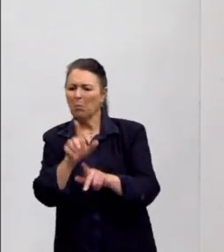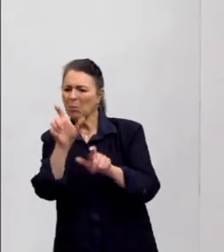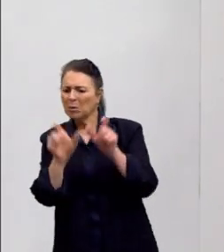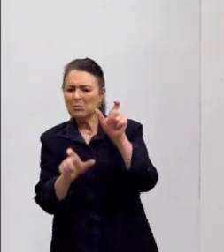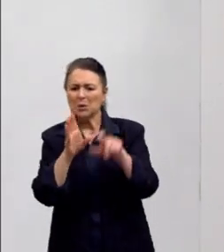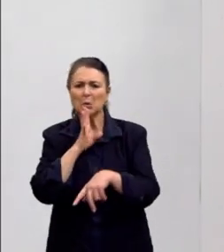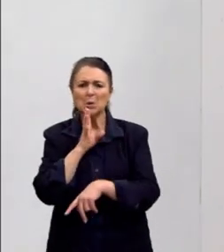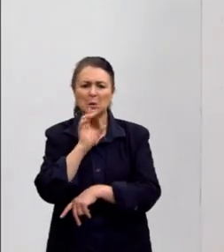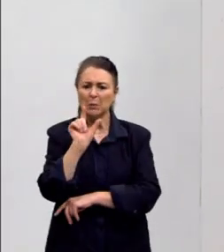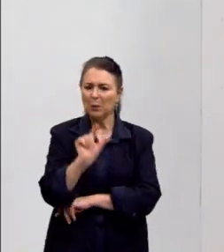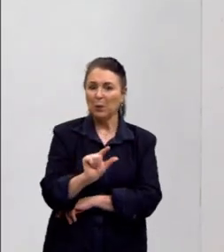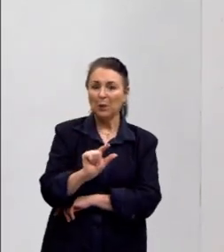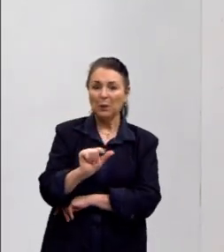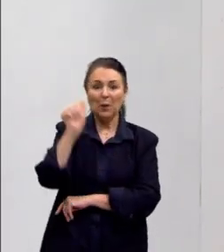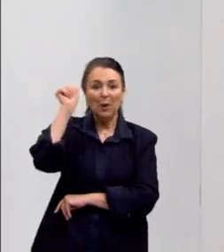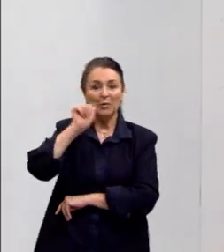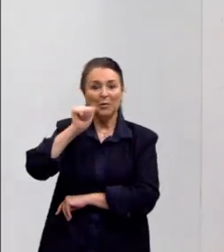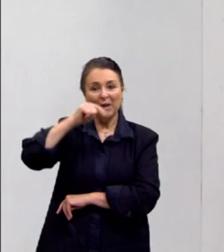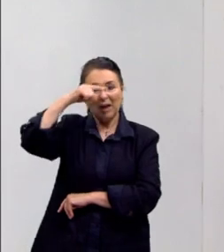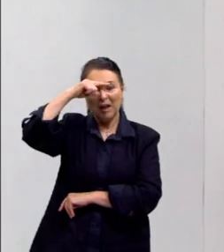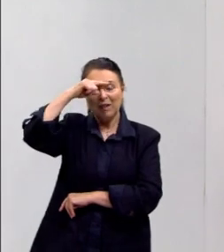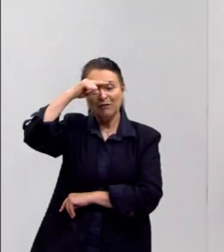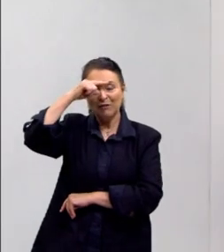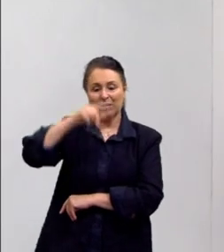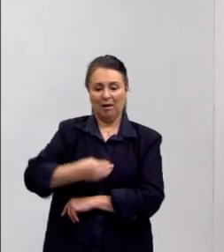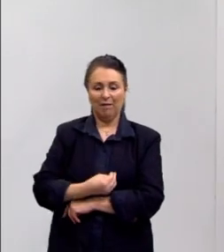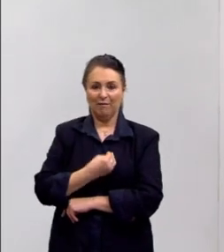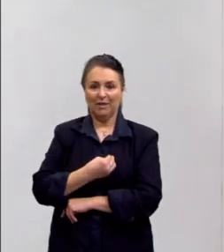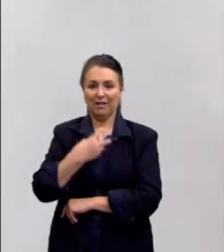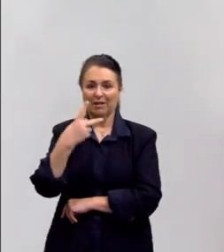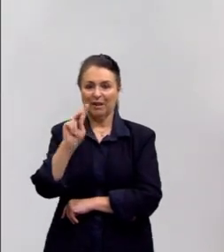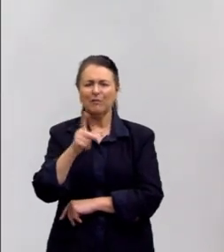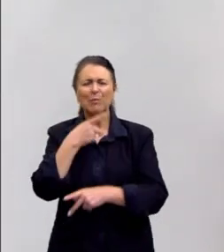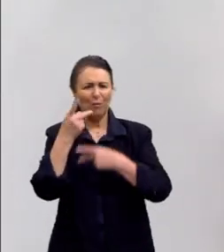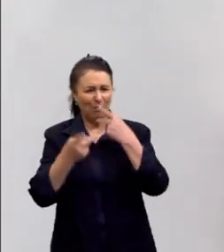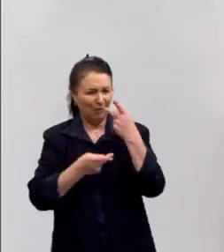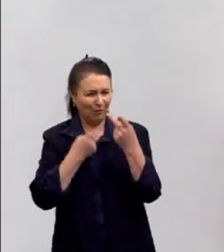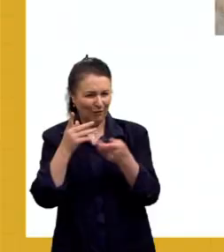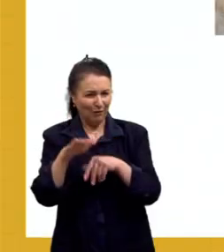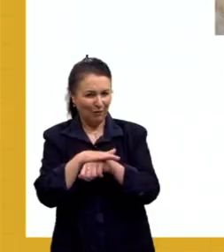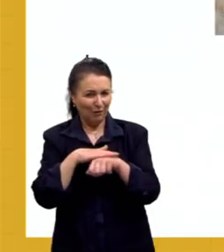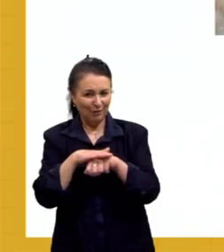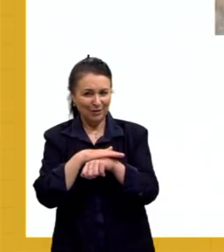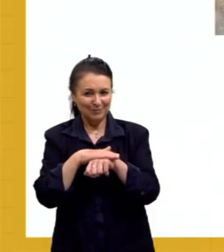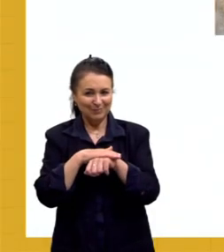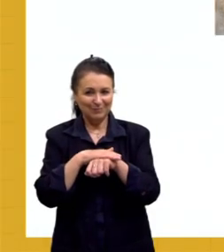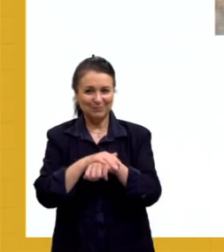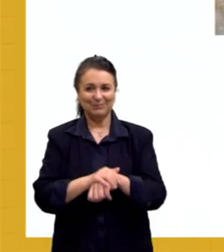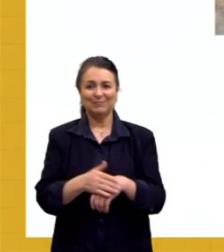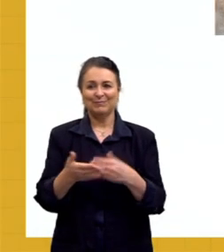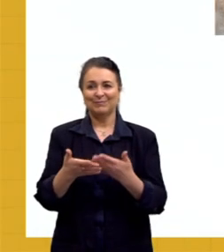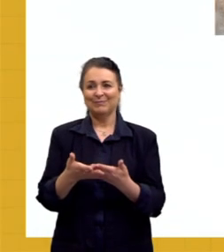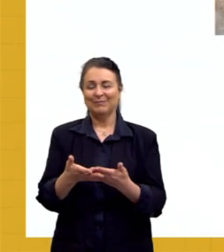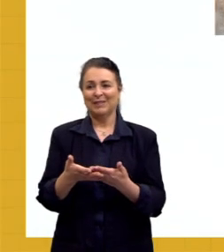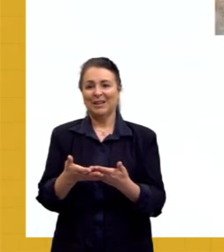as pessoas, às vezes, não conhecem a vida dela. Então, vamos falar um pouquinho sobre a Frida? Vamos, vamos. Então, pessoal,